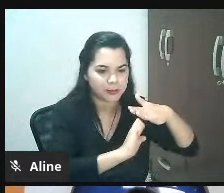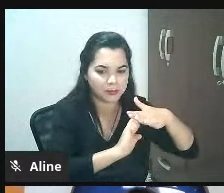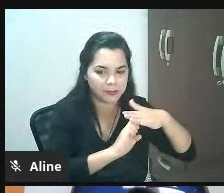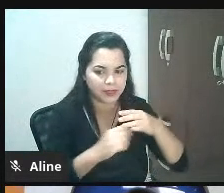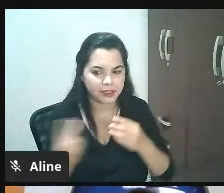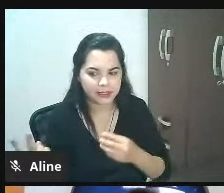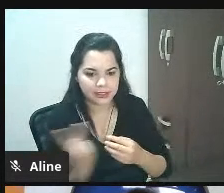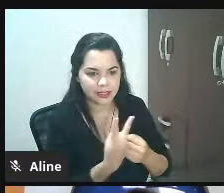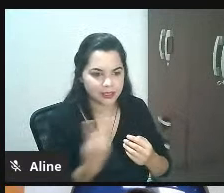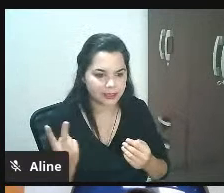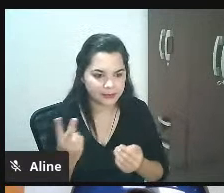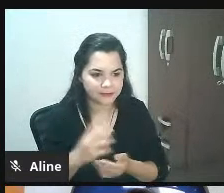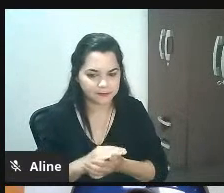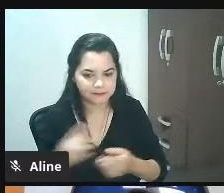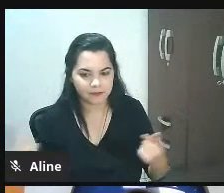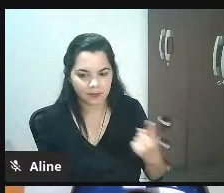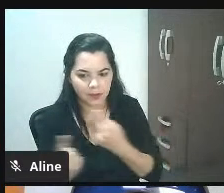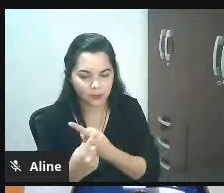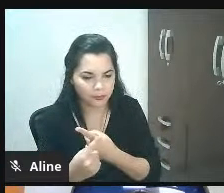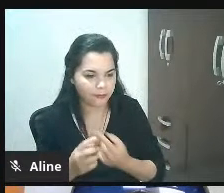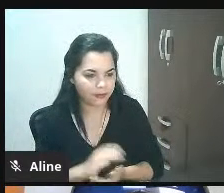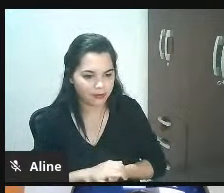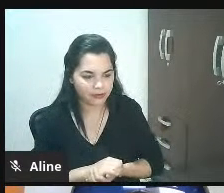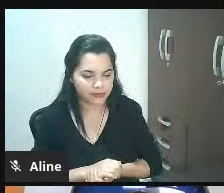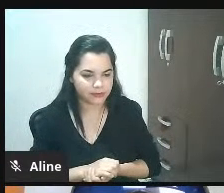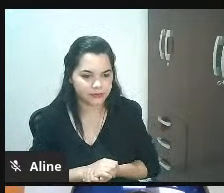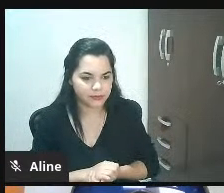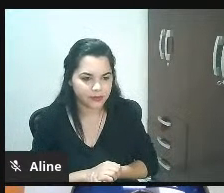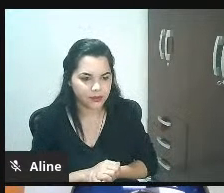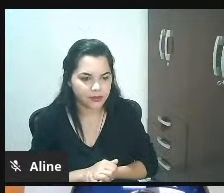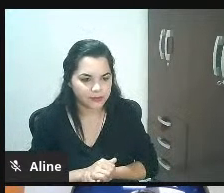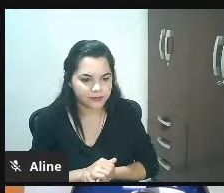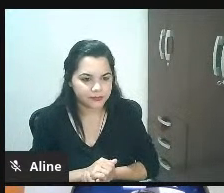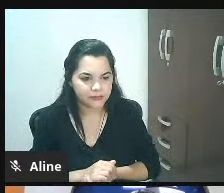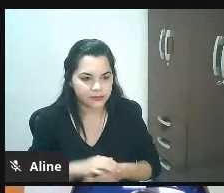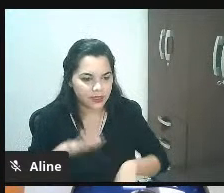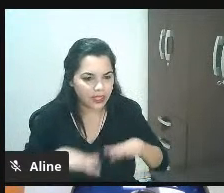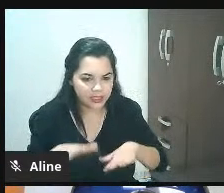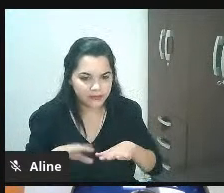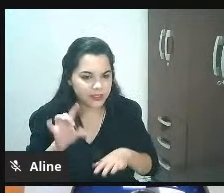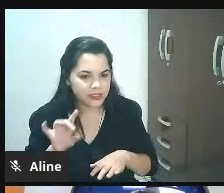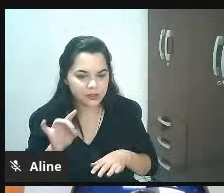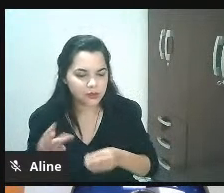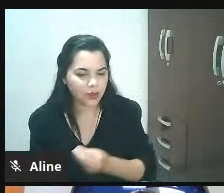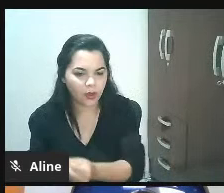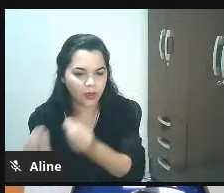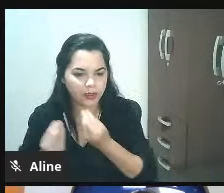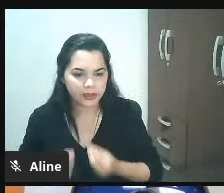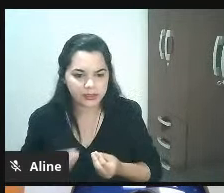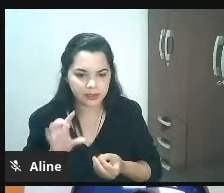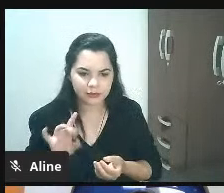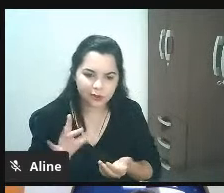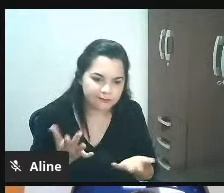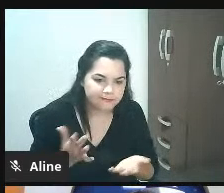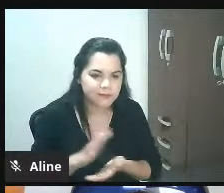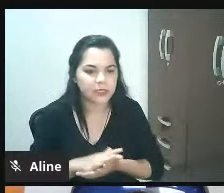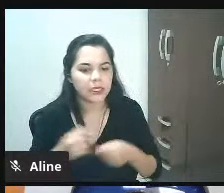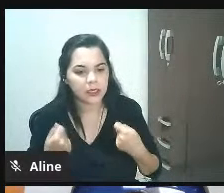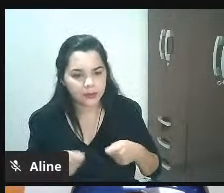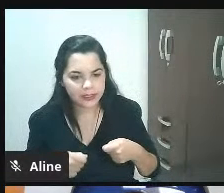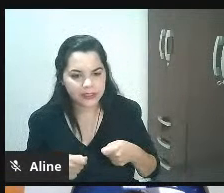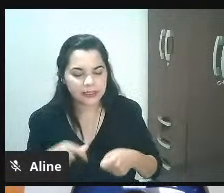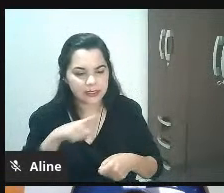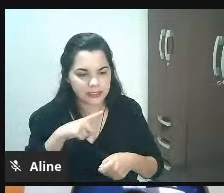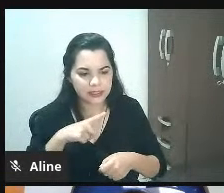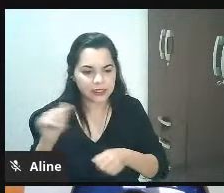dificultar ele tem dificultado né William então assim só recebo só não dá alternativo de pagamento